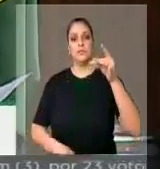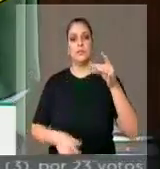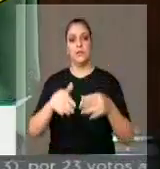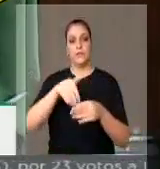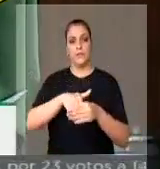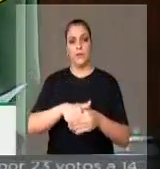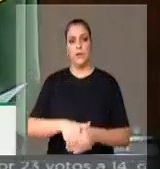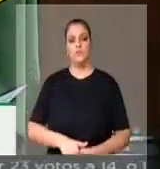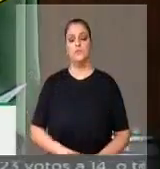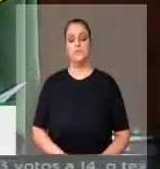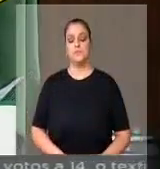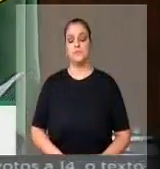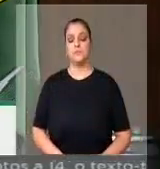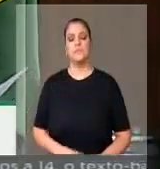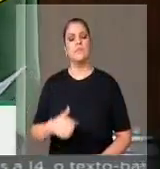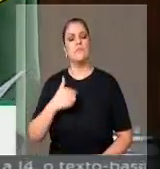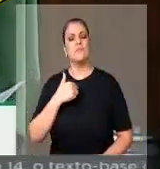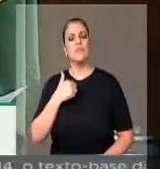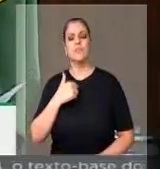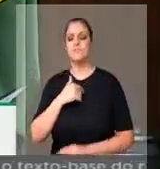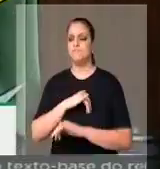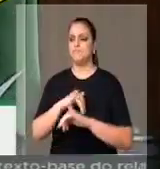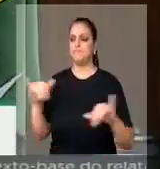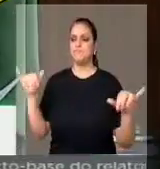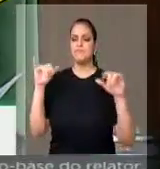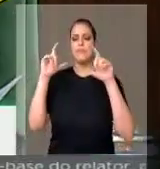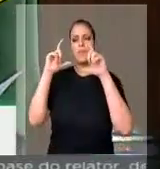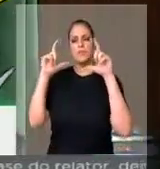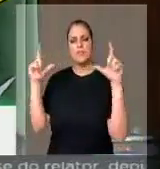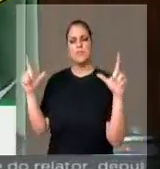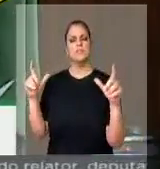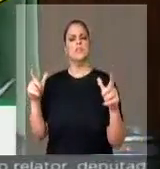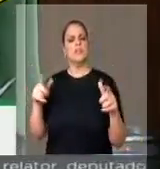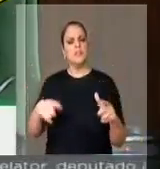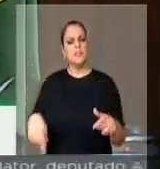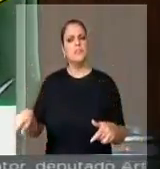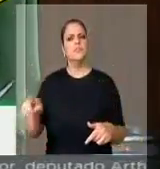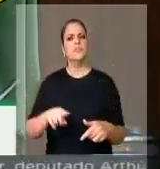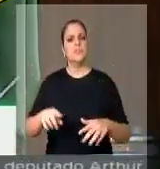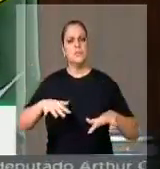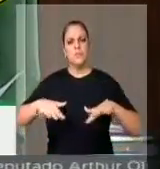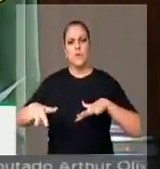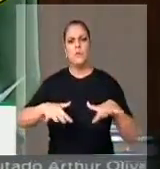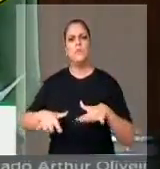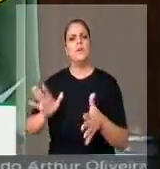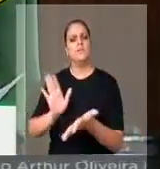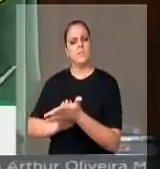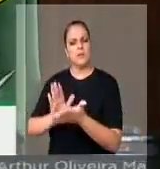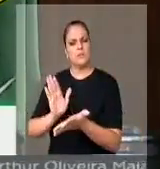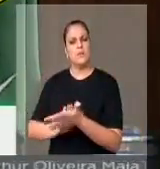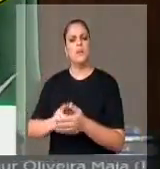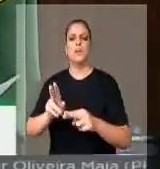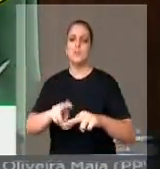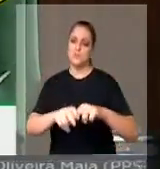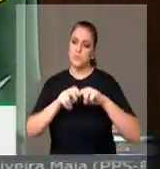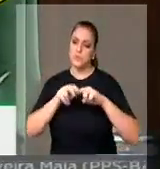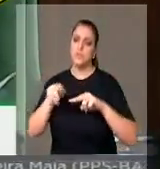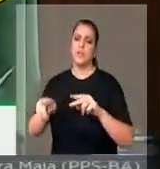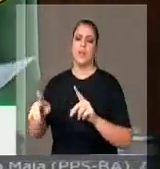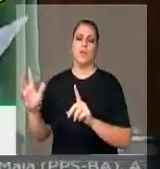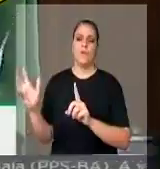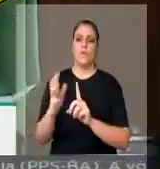chamar a atenção, parabenizar aos que mobilizaram, porque foram essas mobilizações que fizeram o relator mudar